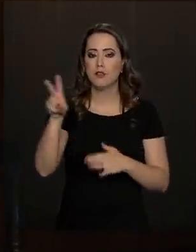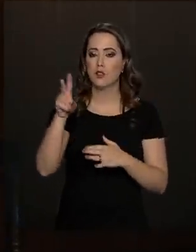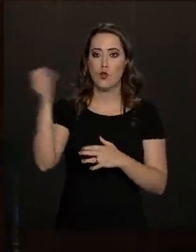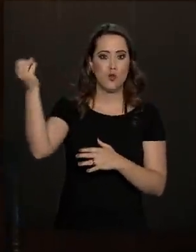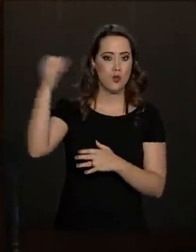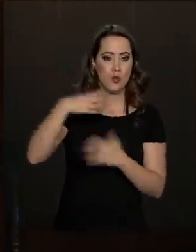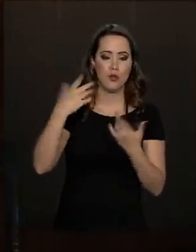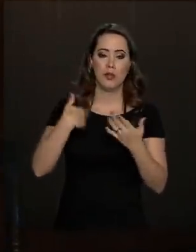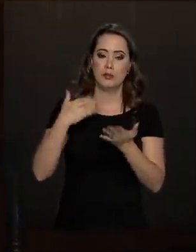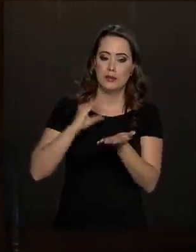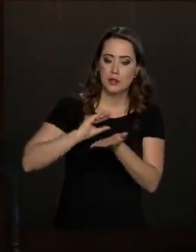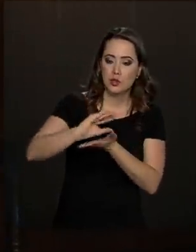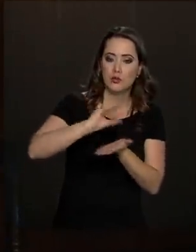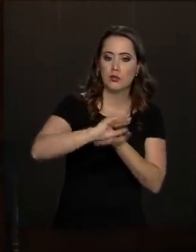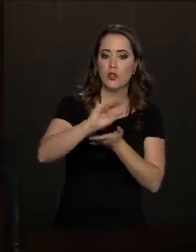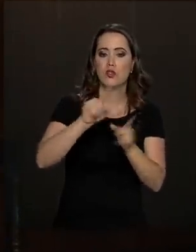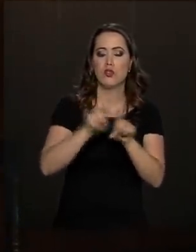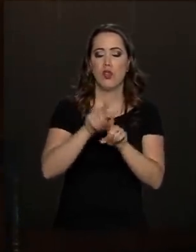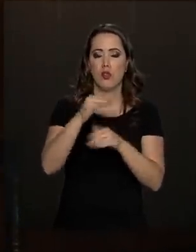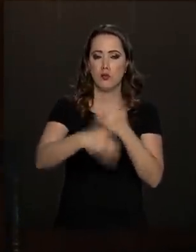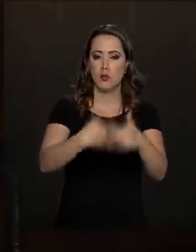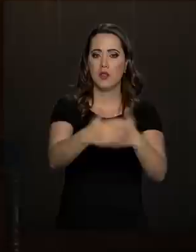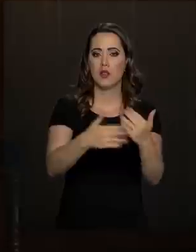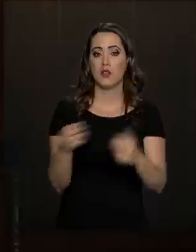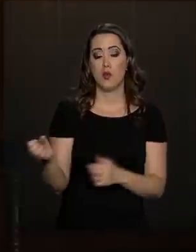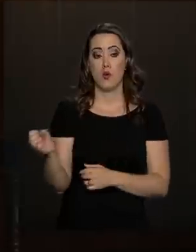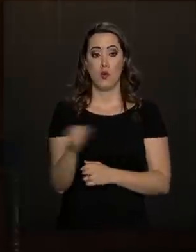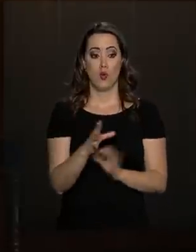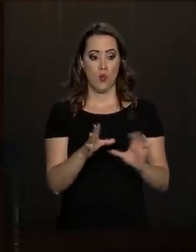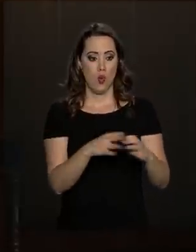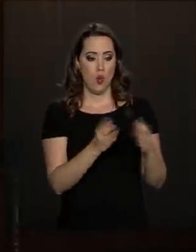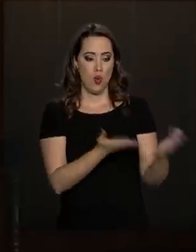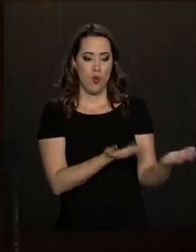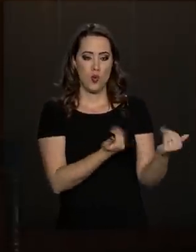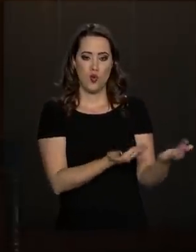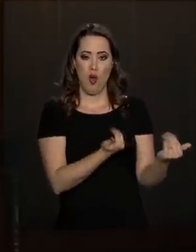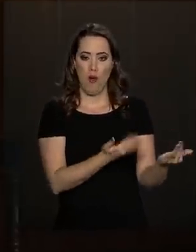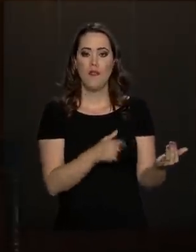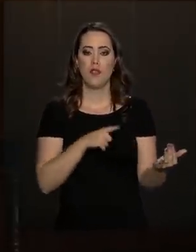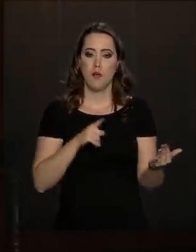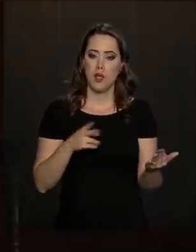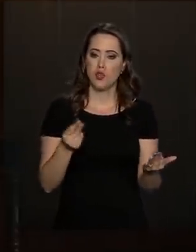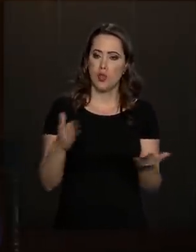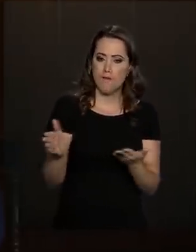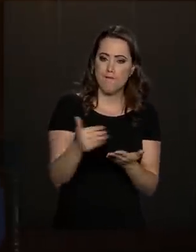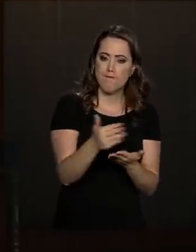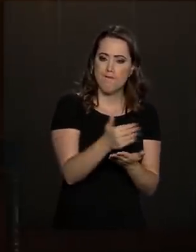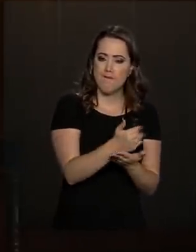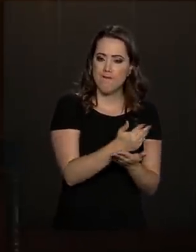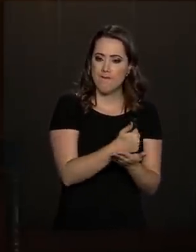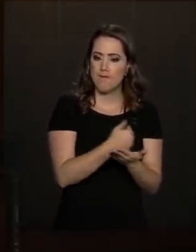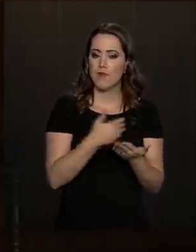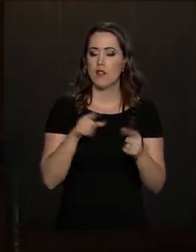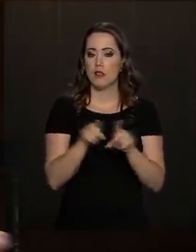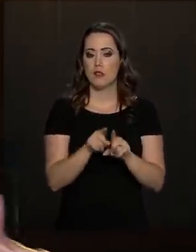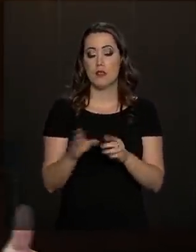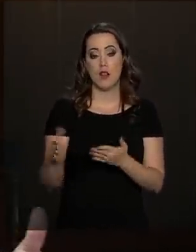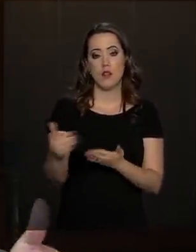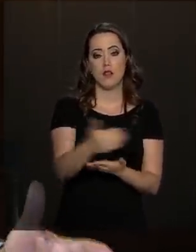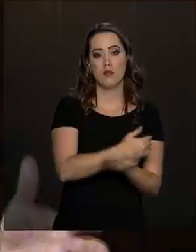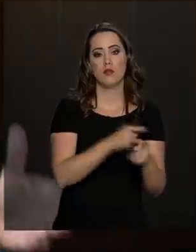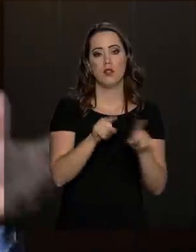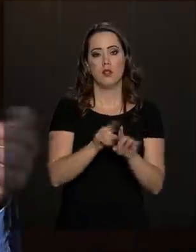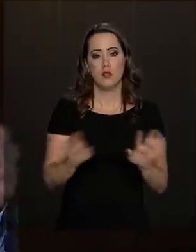entrar, os investimentos começam a acontecer, as jovens gerações começam a acumular capital também. E quando você acumula capital, a